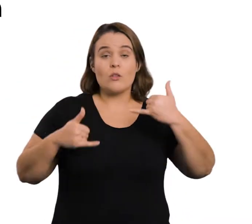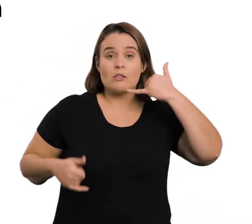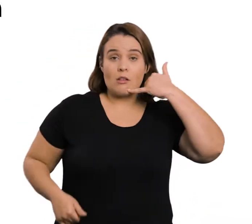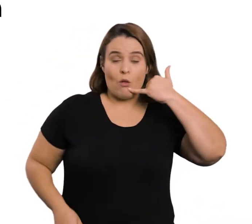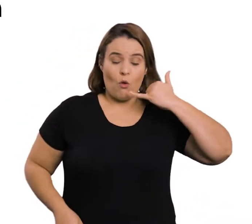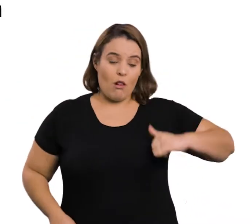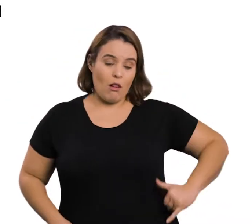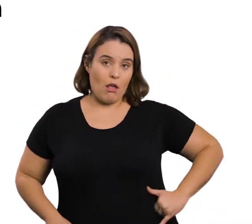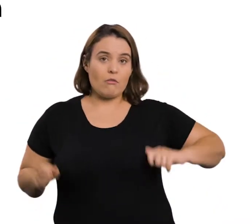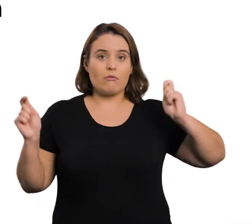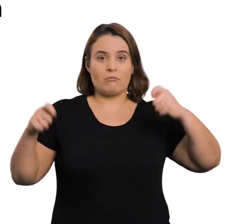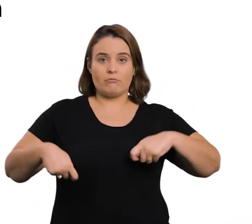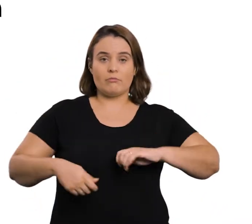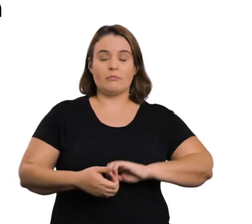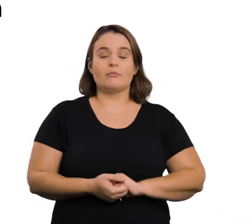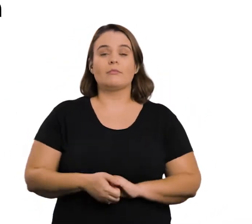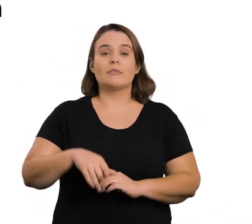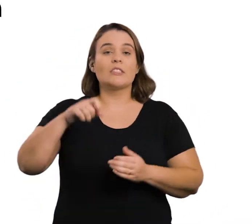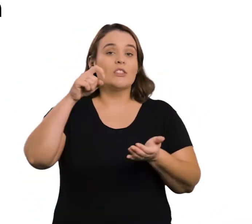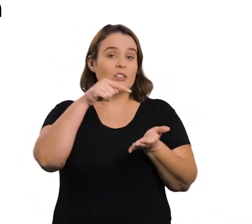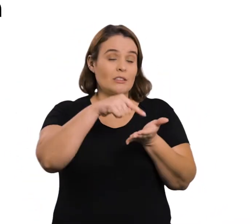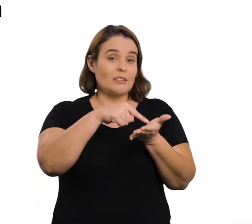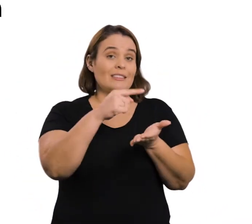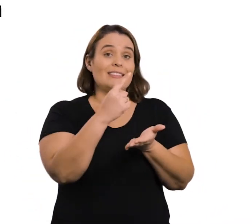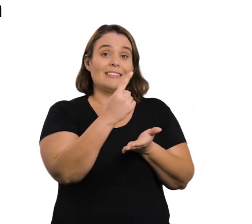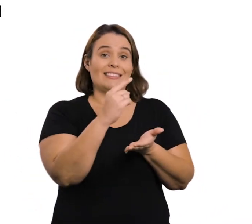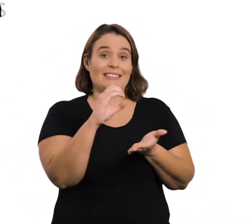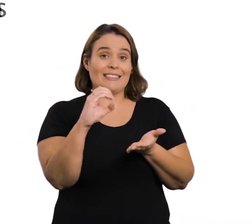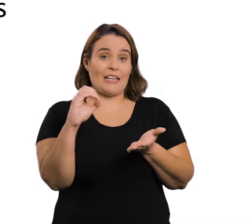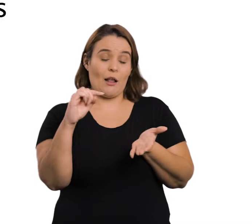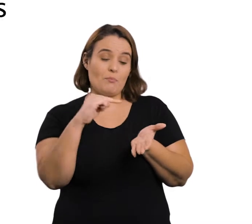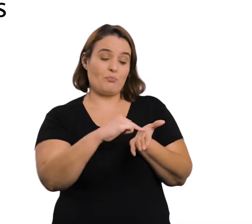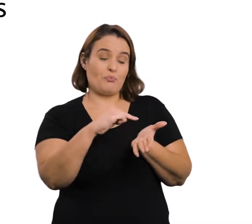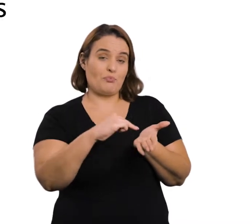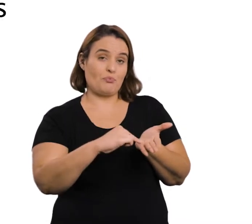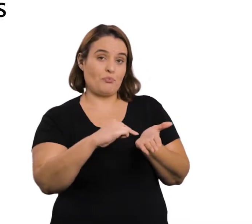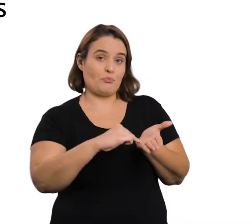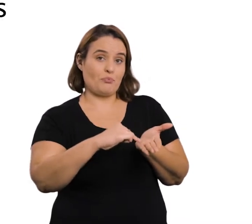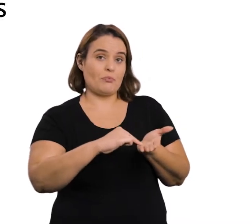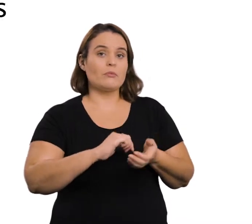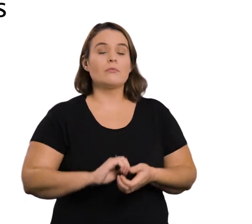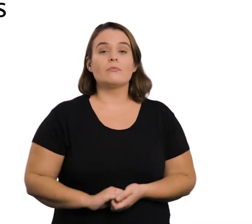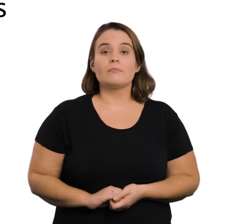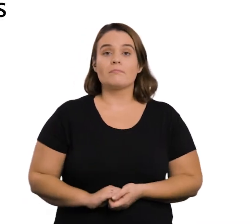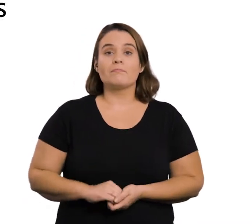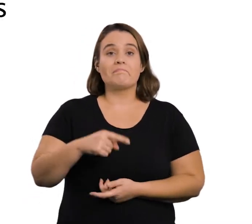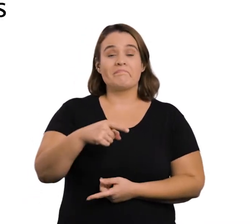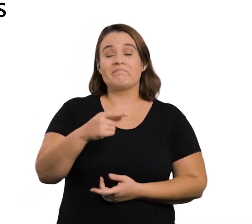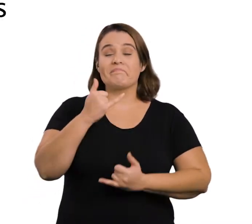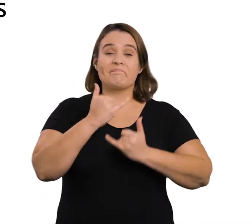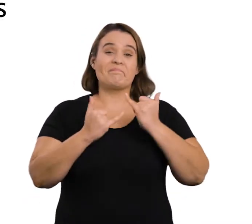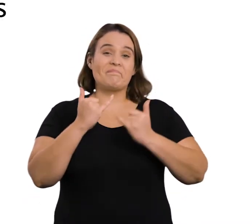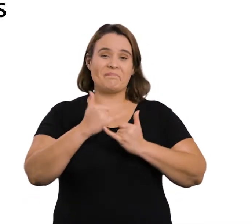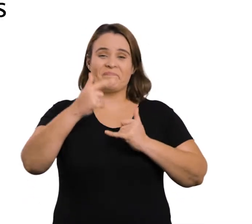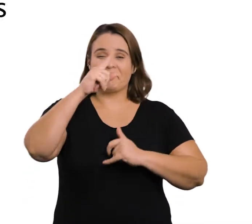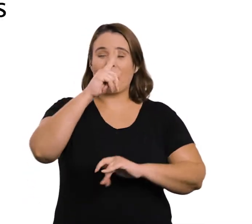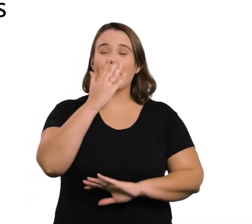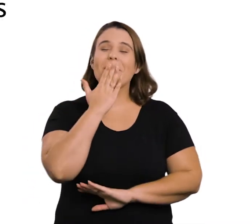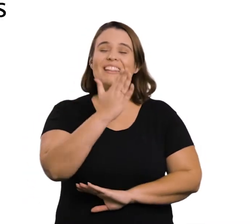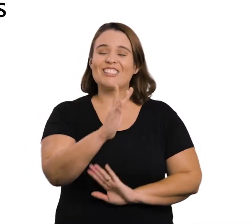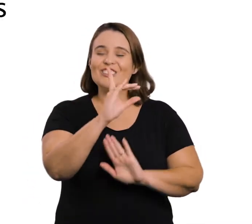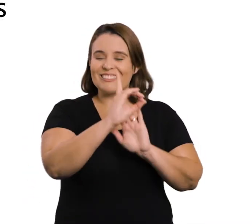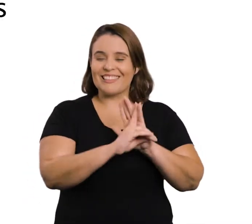fixo ou móvel celular, bastando discar 100. O serviço pode ser considerado como pronto